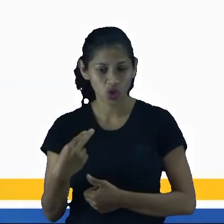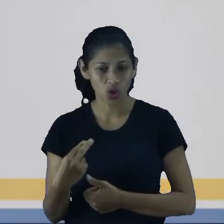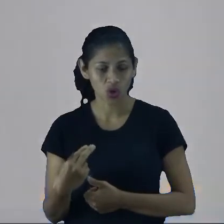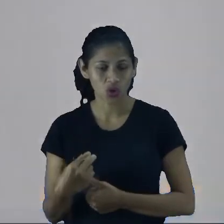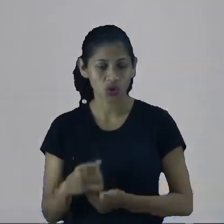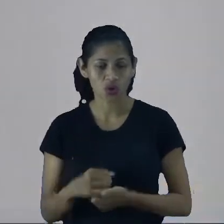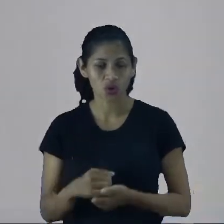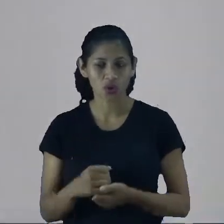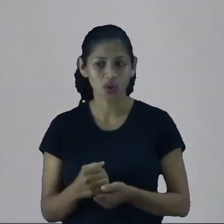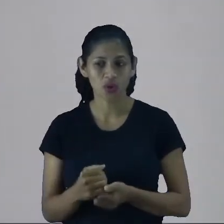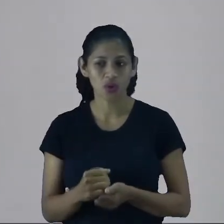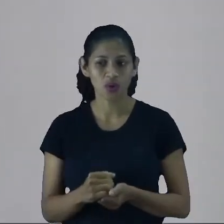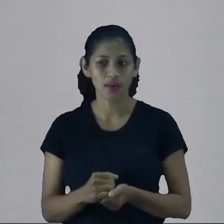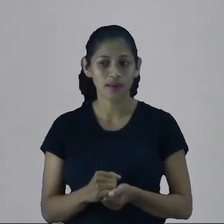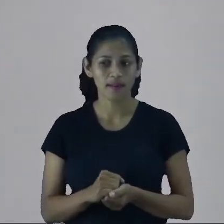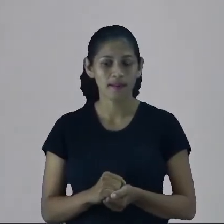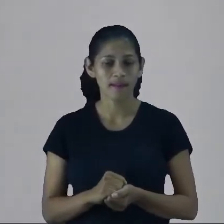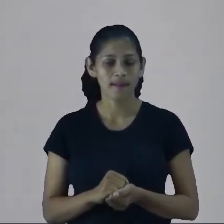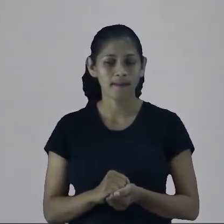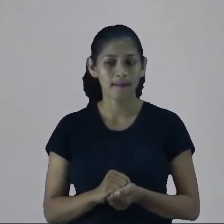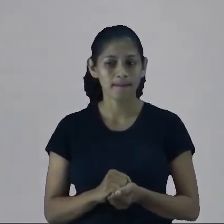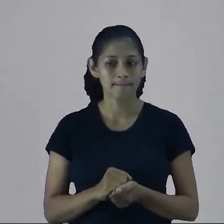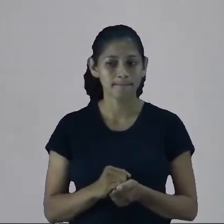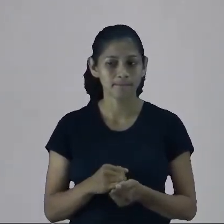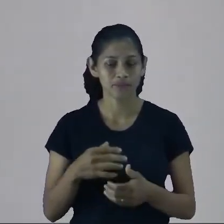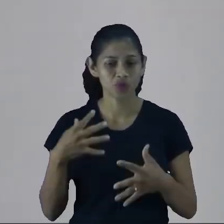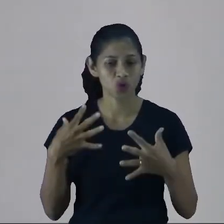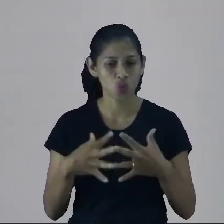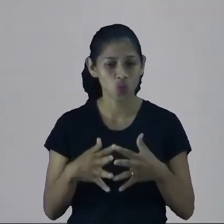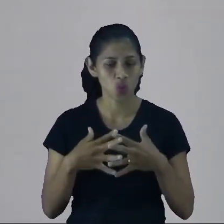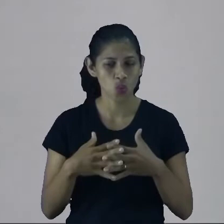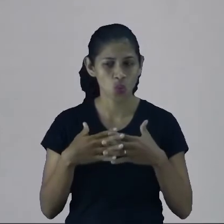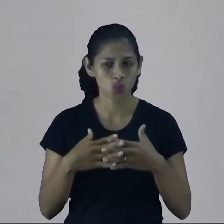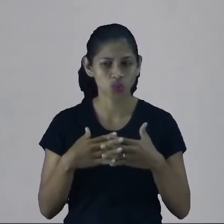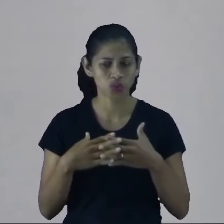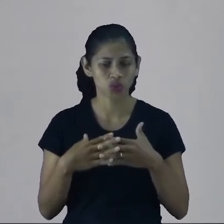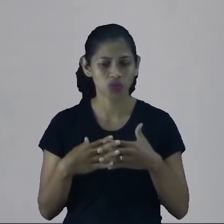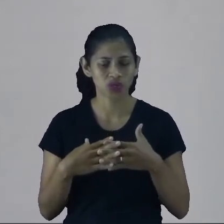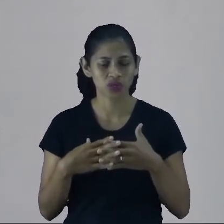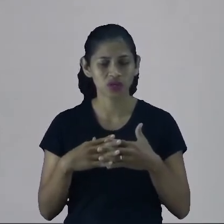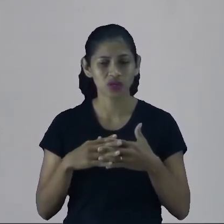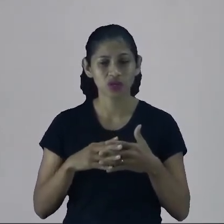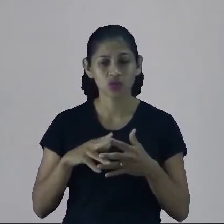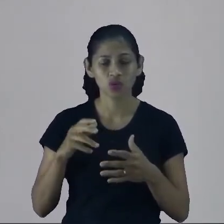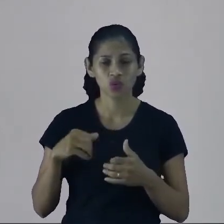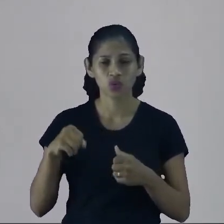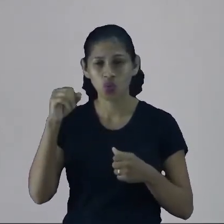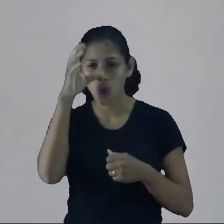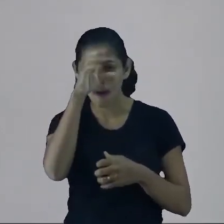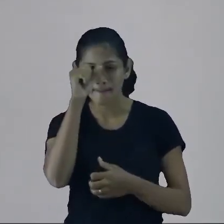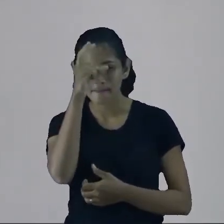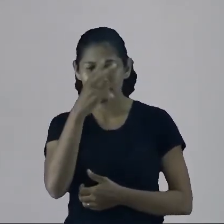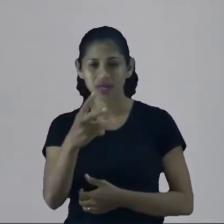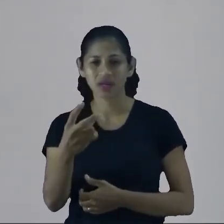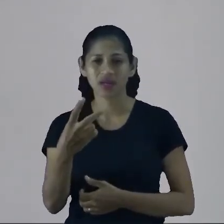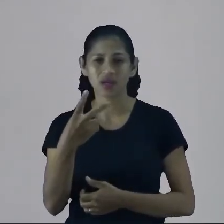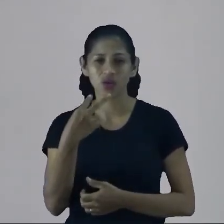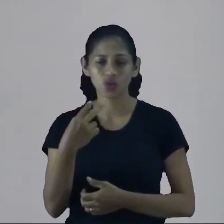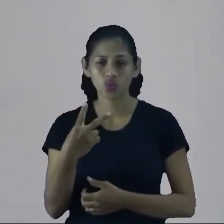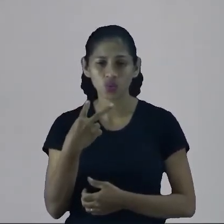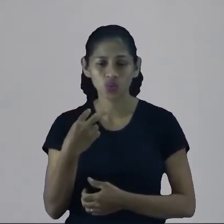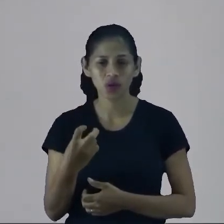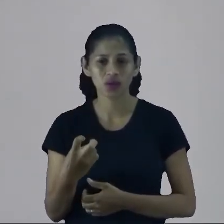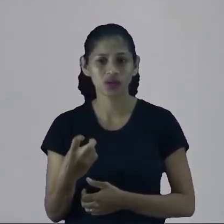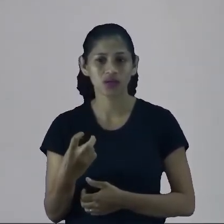hibridismo. O é o hibridismo, galerinha? Quando eu aprendo uma língua e eu tenho conhecimento da outra, né? Ou seja, eu utilizo a base da língua